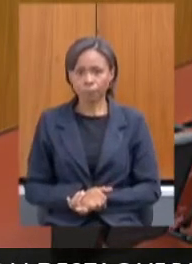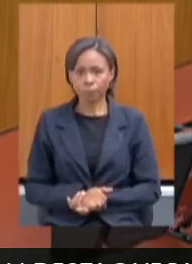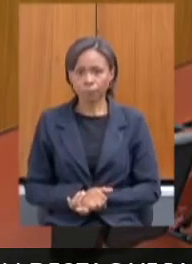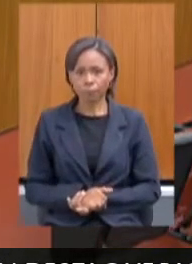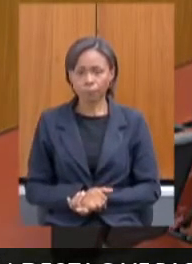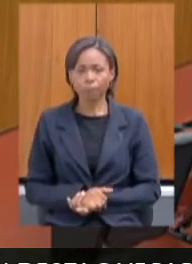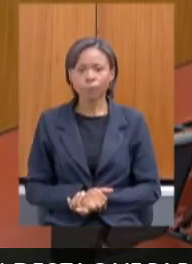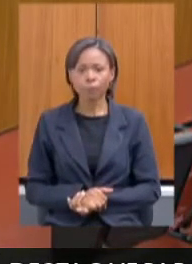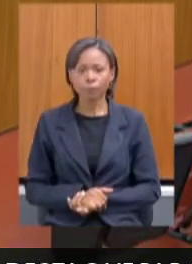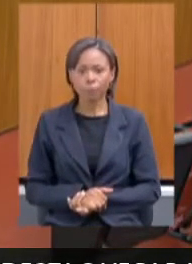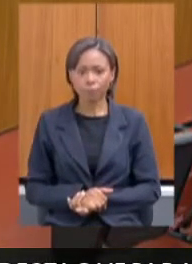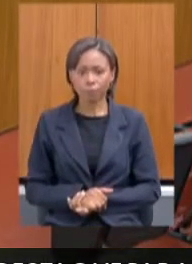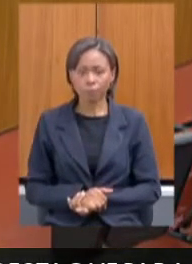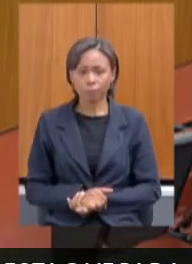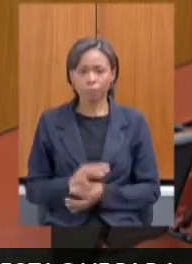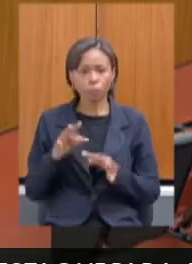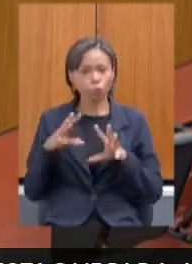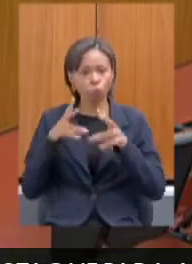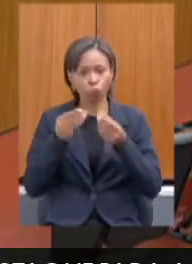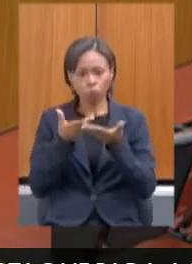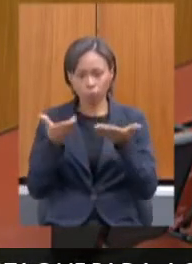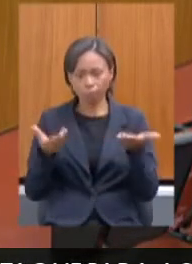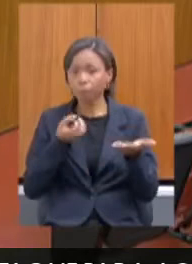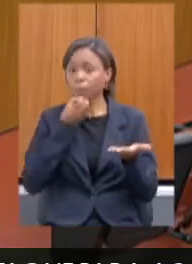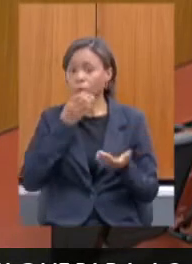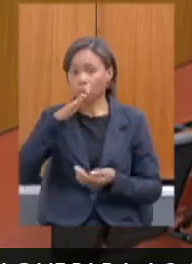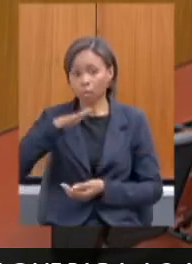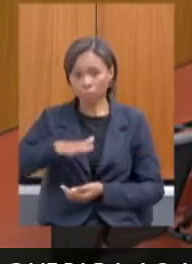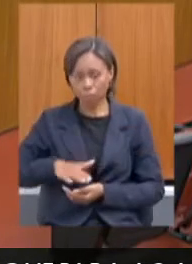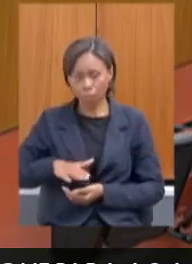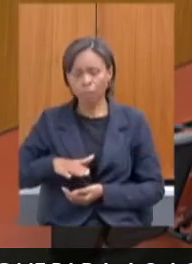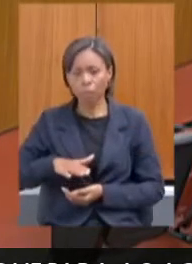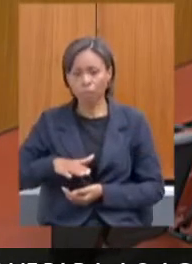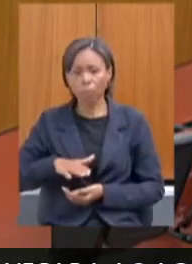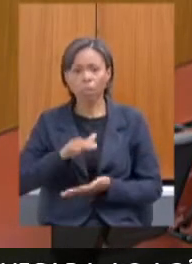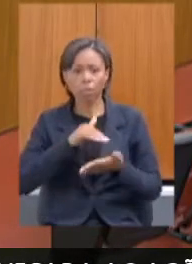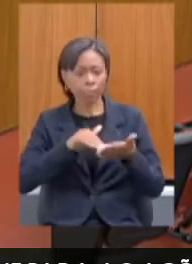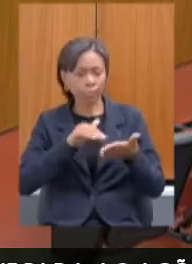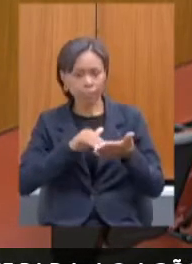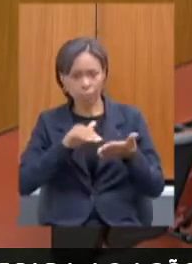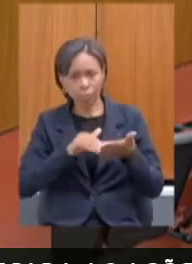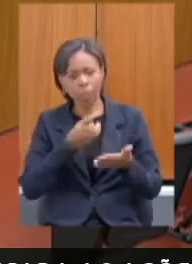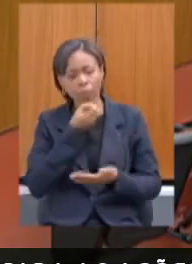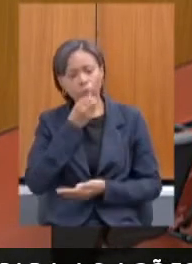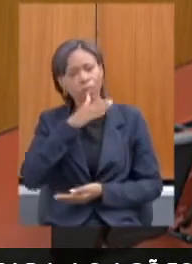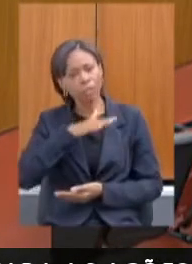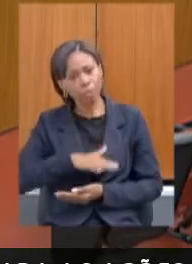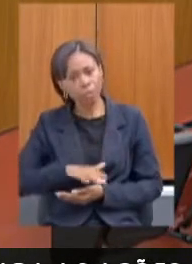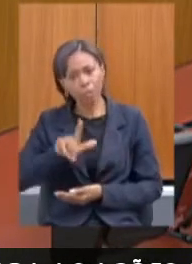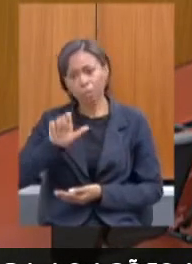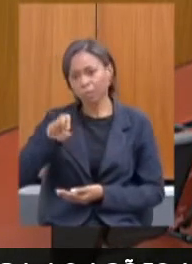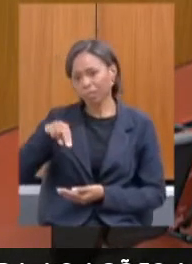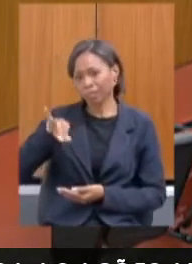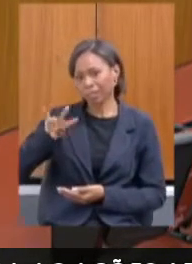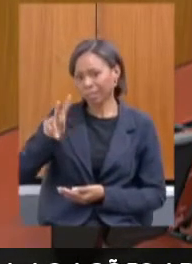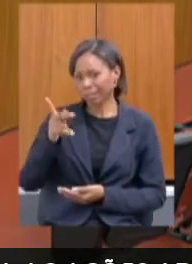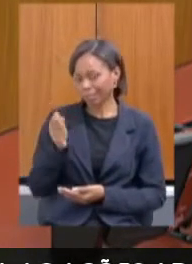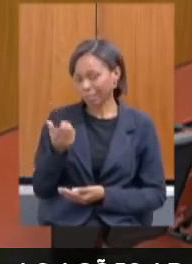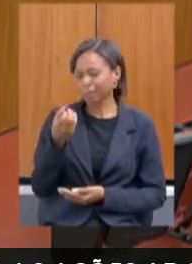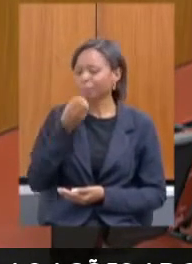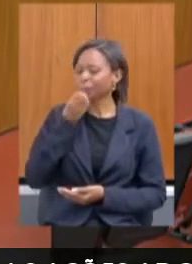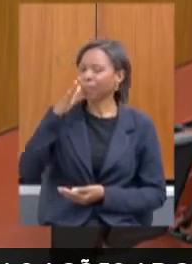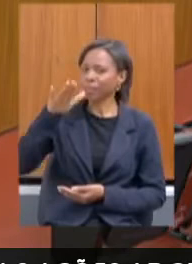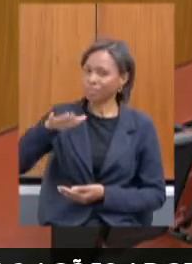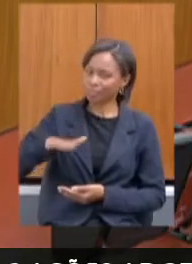Boa tarde a todas e a todos. Boa tarde, secretária, Lisabete Jucá. Boa tarde, Leninha. E boa tarde a todas